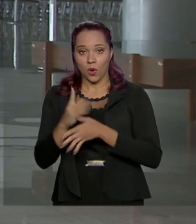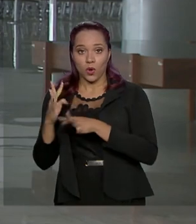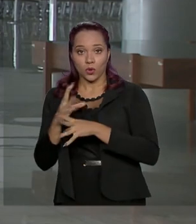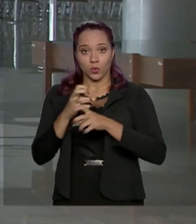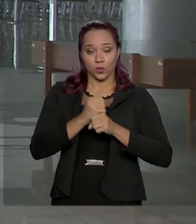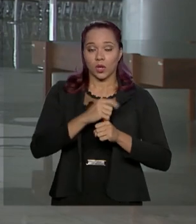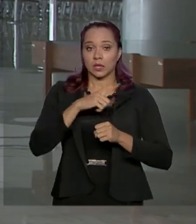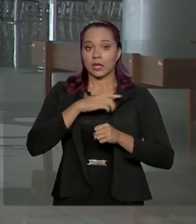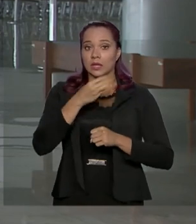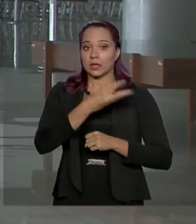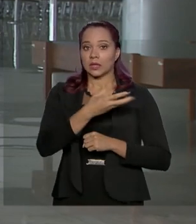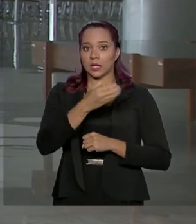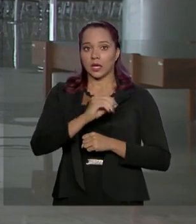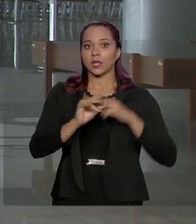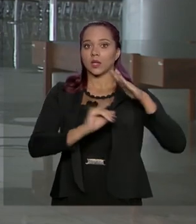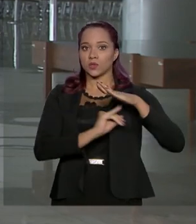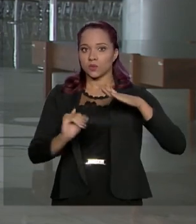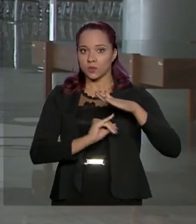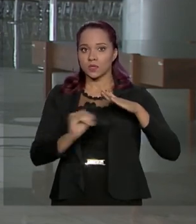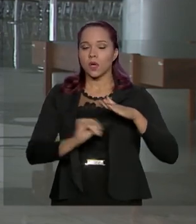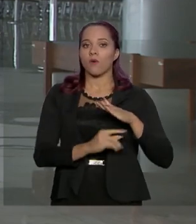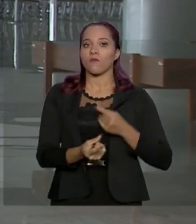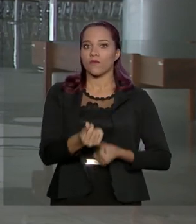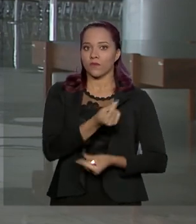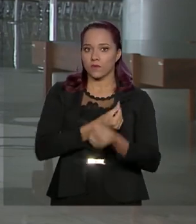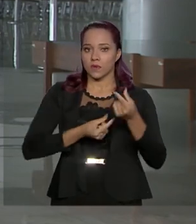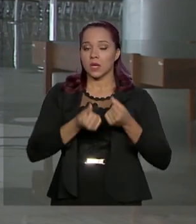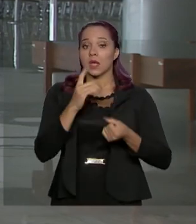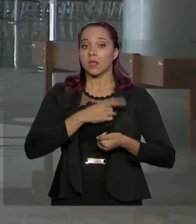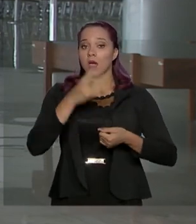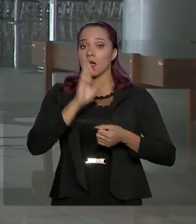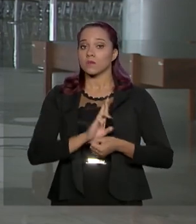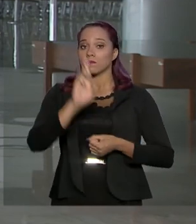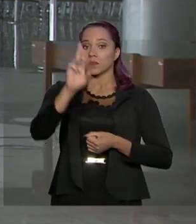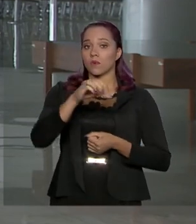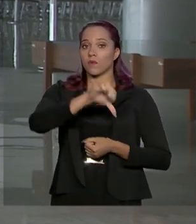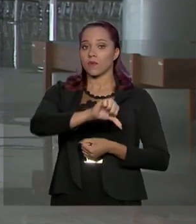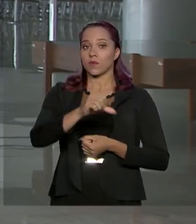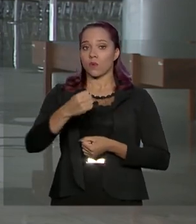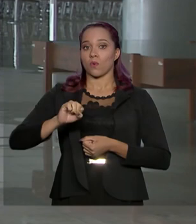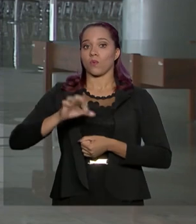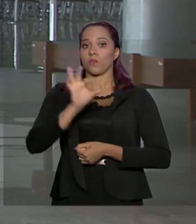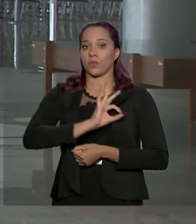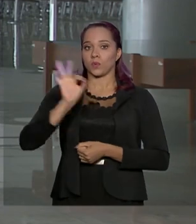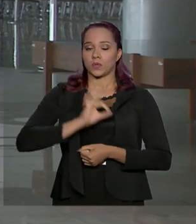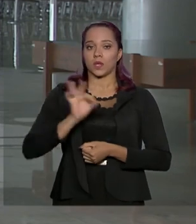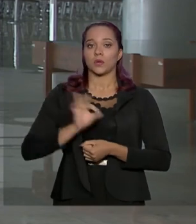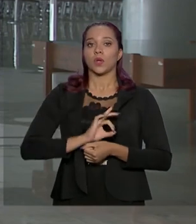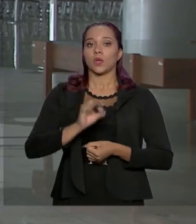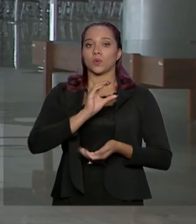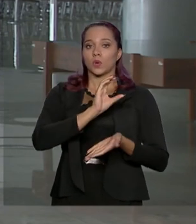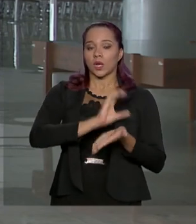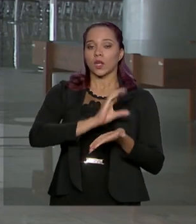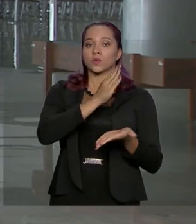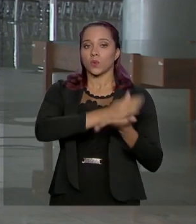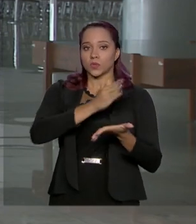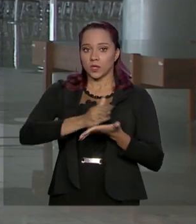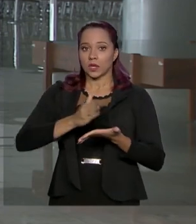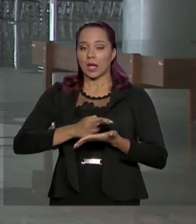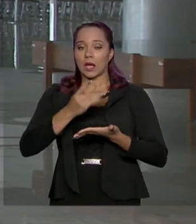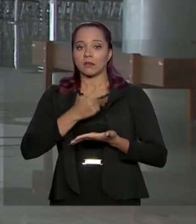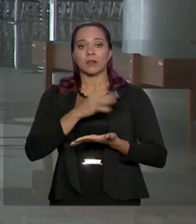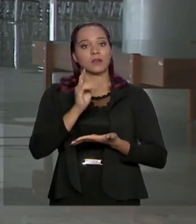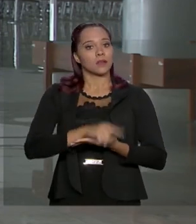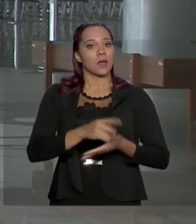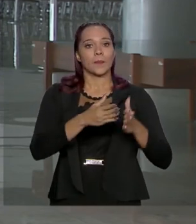cerca de 30 instituições financeiras responsáveis por 98% do crédito consignado oferecido